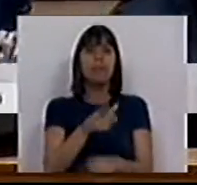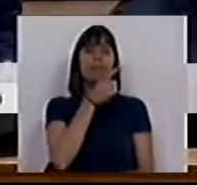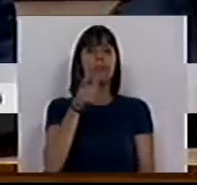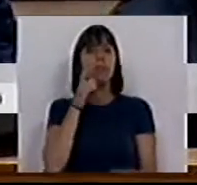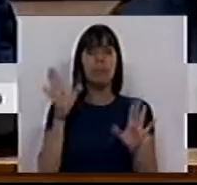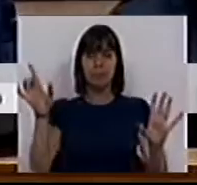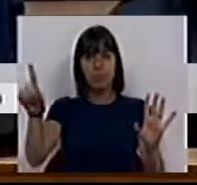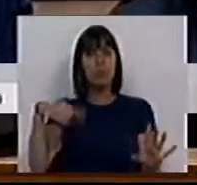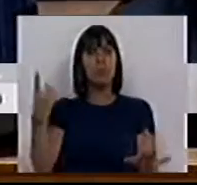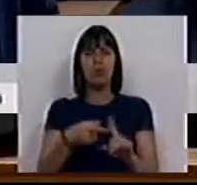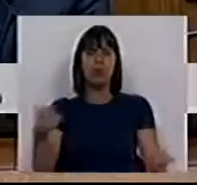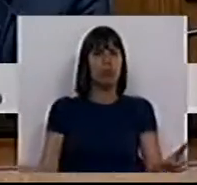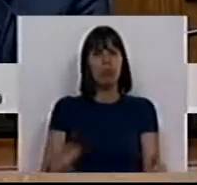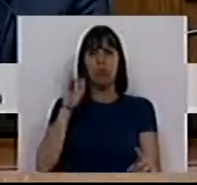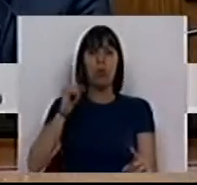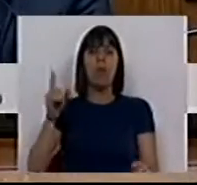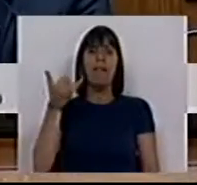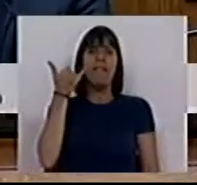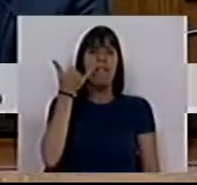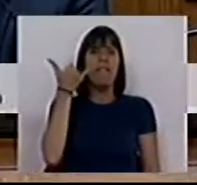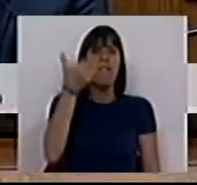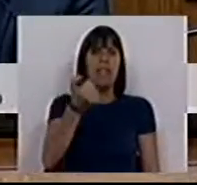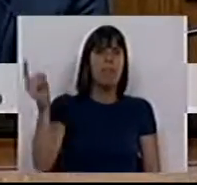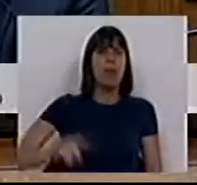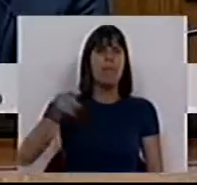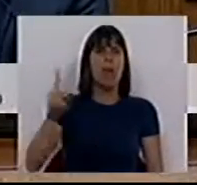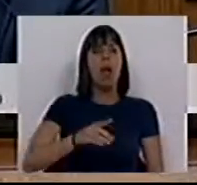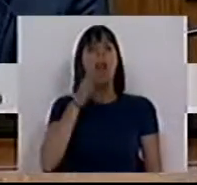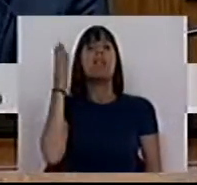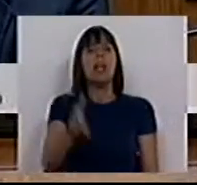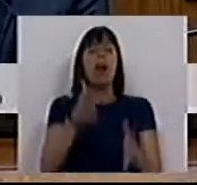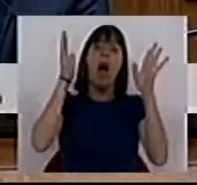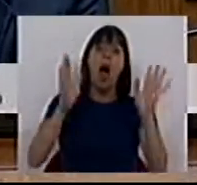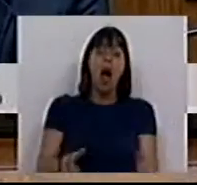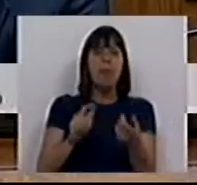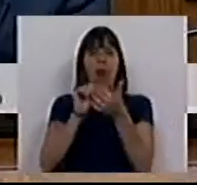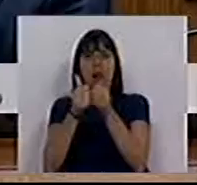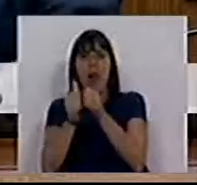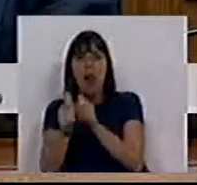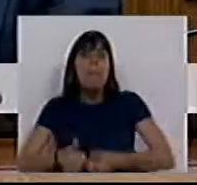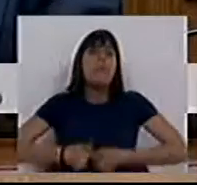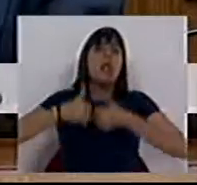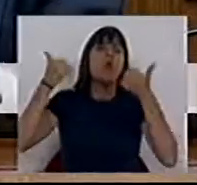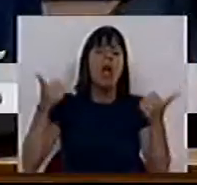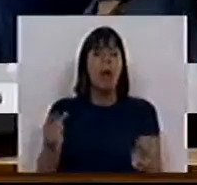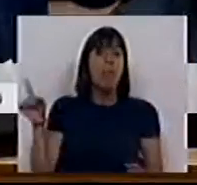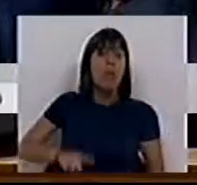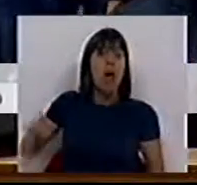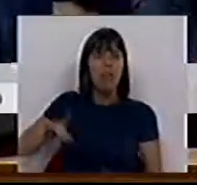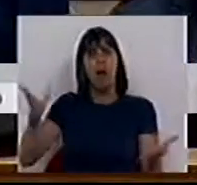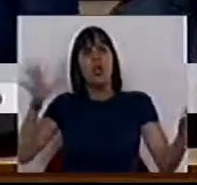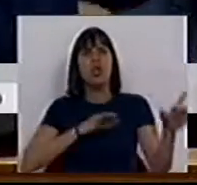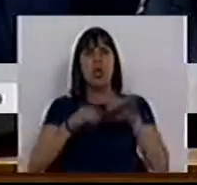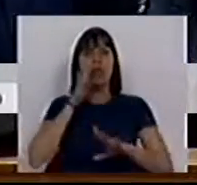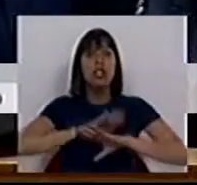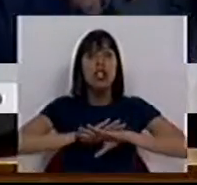comprometeram e não pela 25ª vez dizer que é preciso afinações e melhoramentos aos Srs.